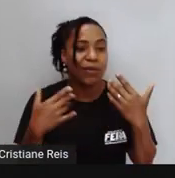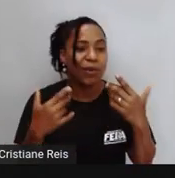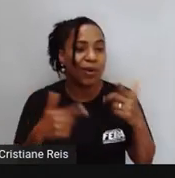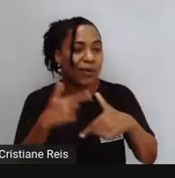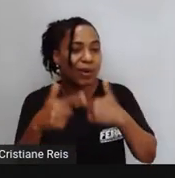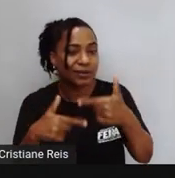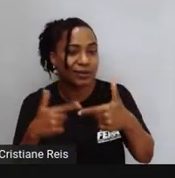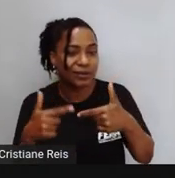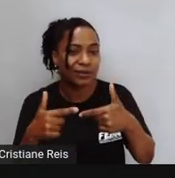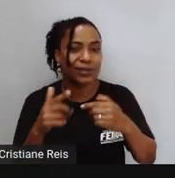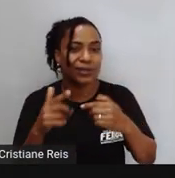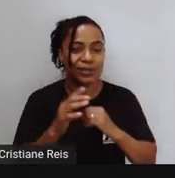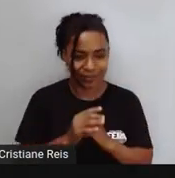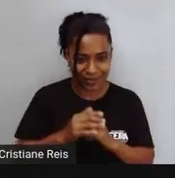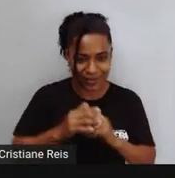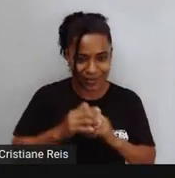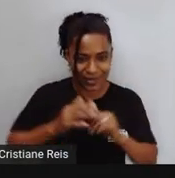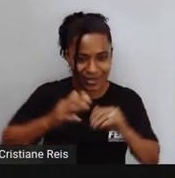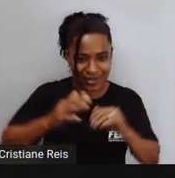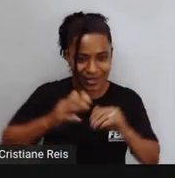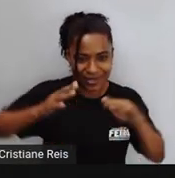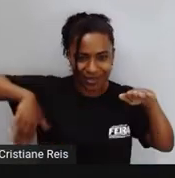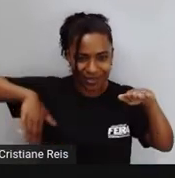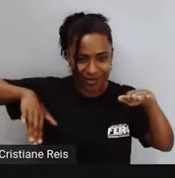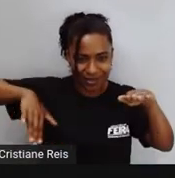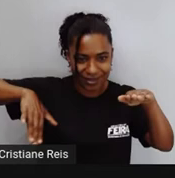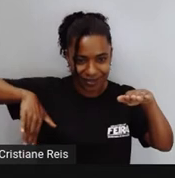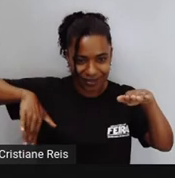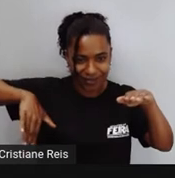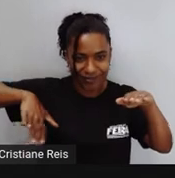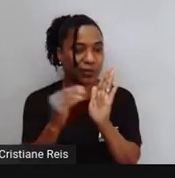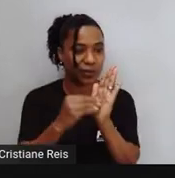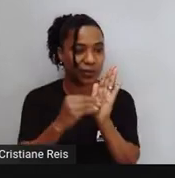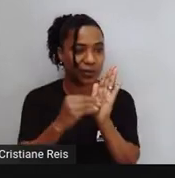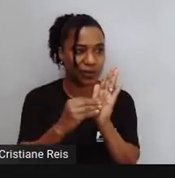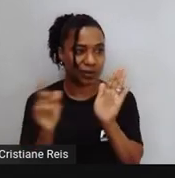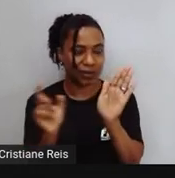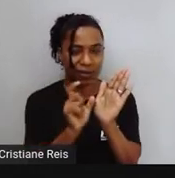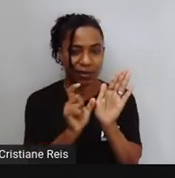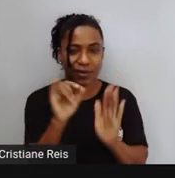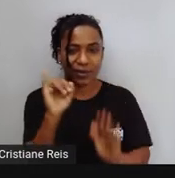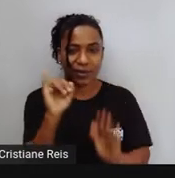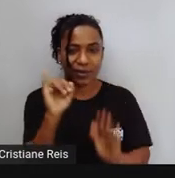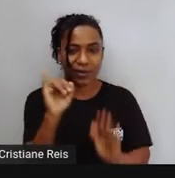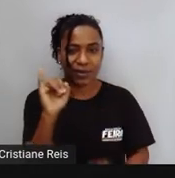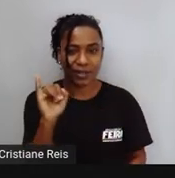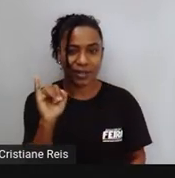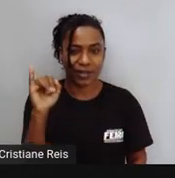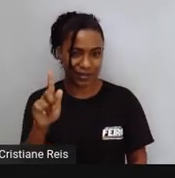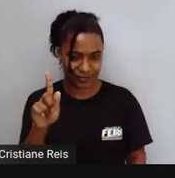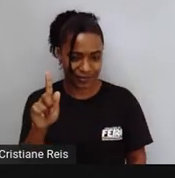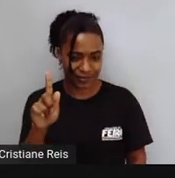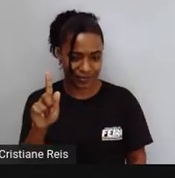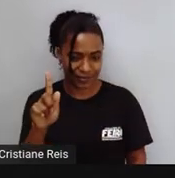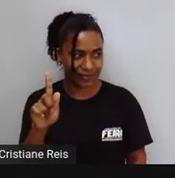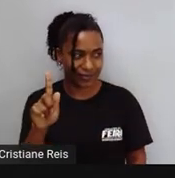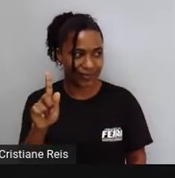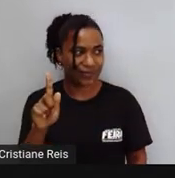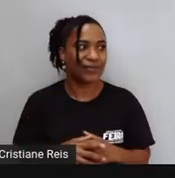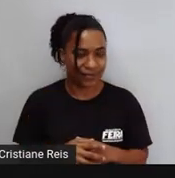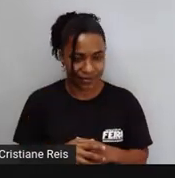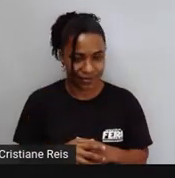No gerúndio Acrescentando ing Let's go Um pouquinho mais de regra para vocês